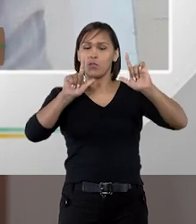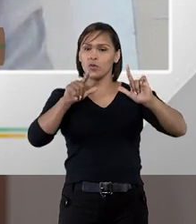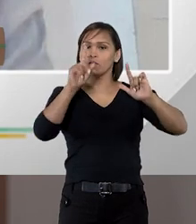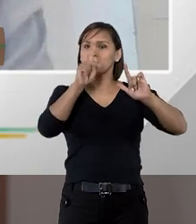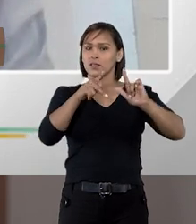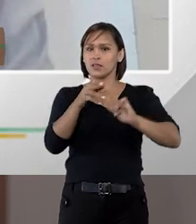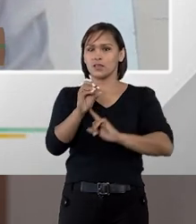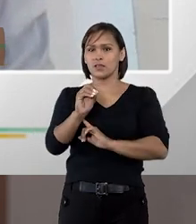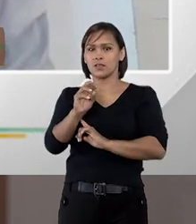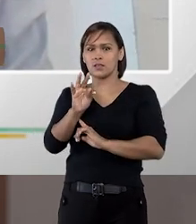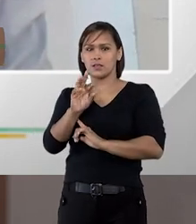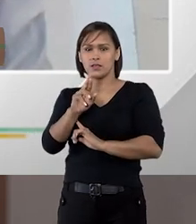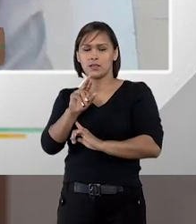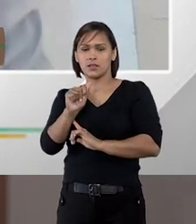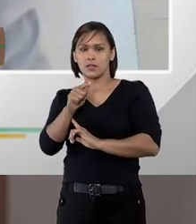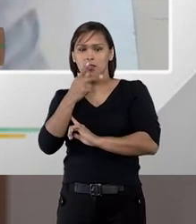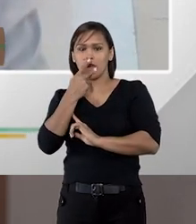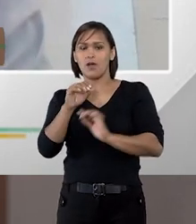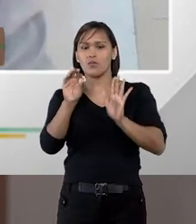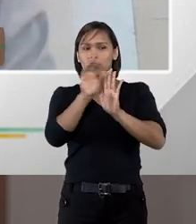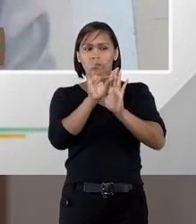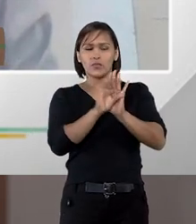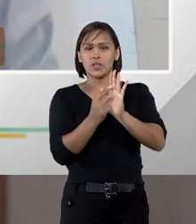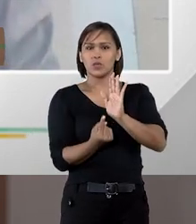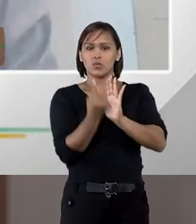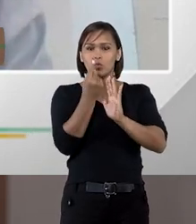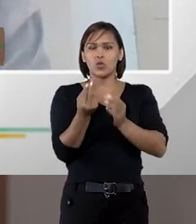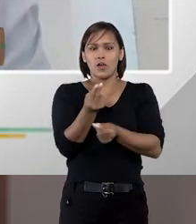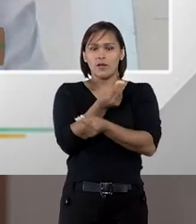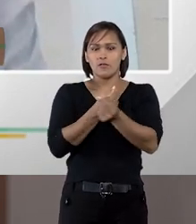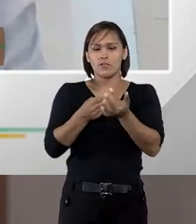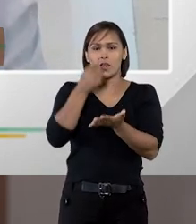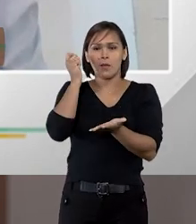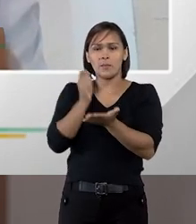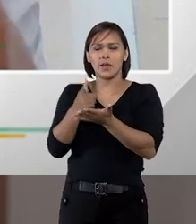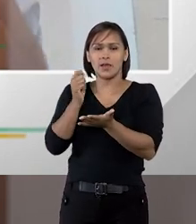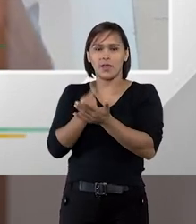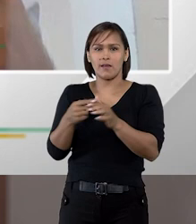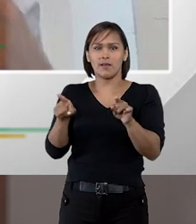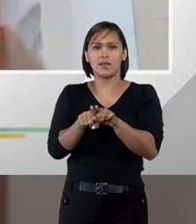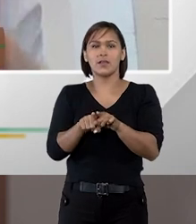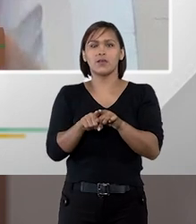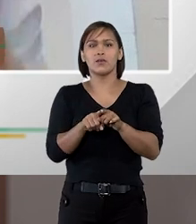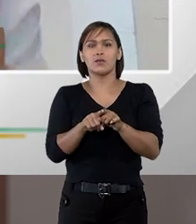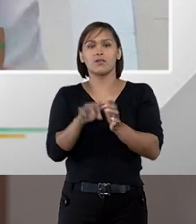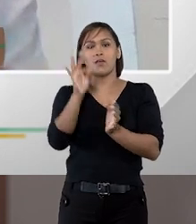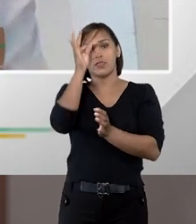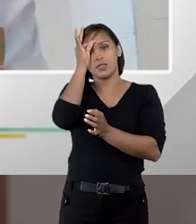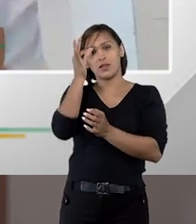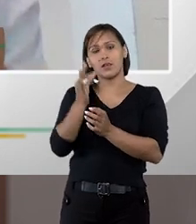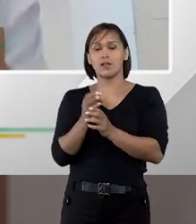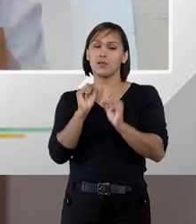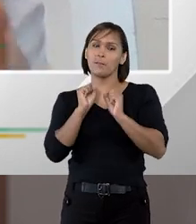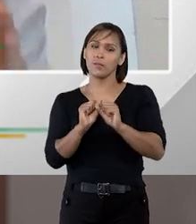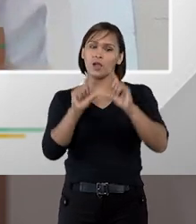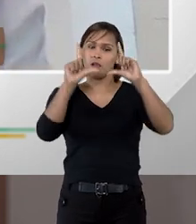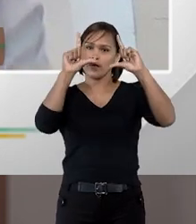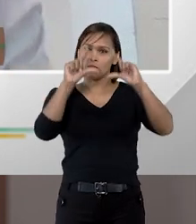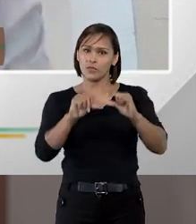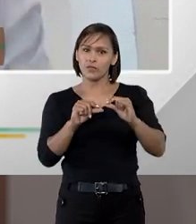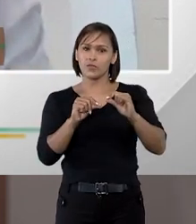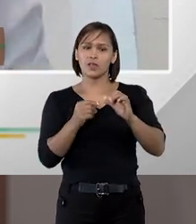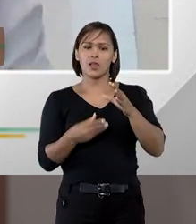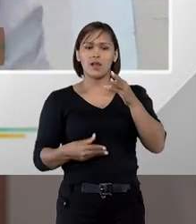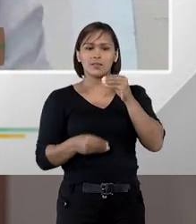vai servir para criar um sistema unificado de registro de preços o que teoricamente pode vir a